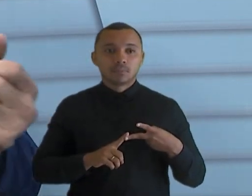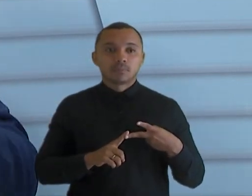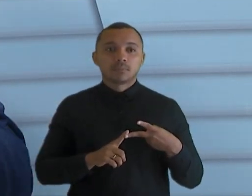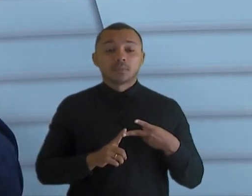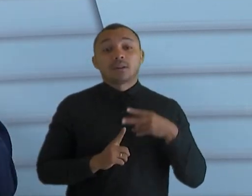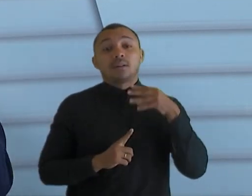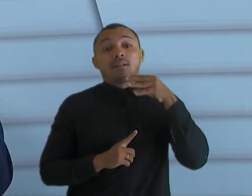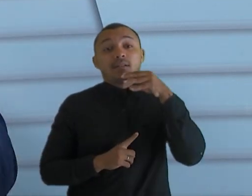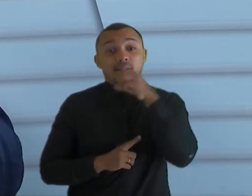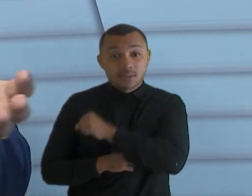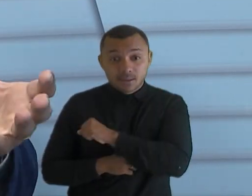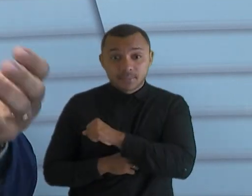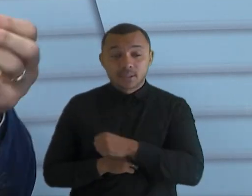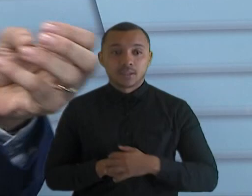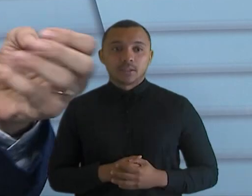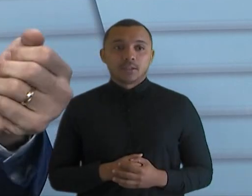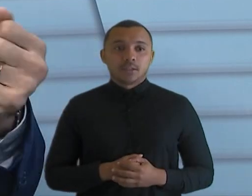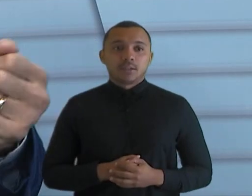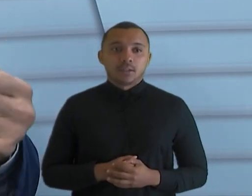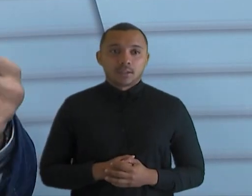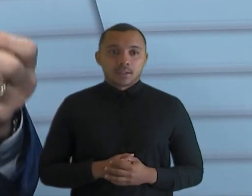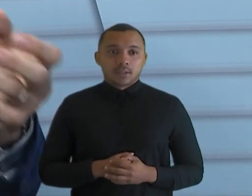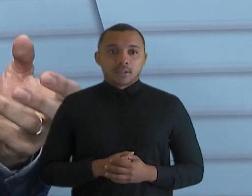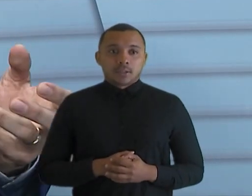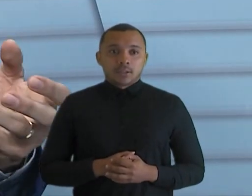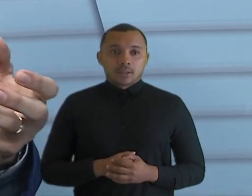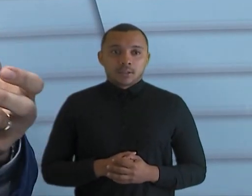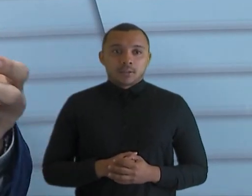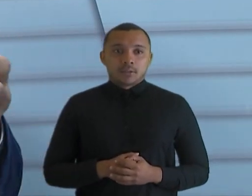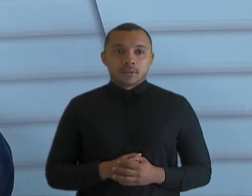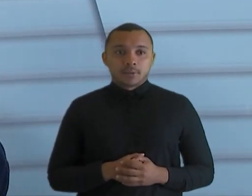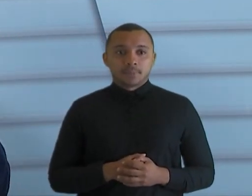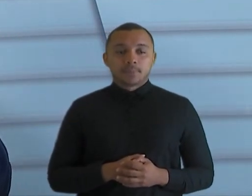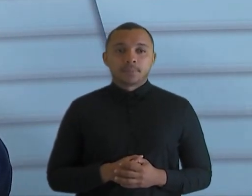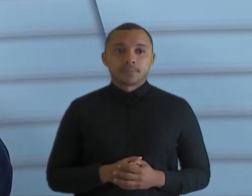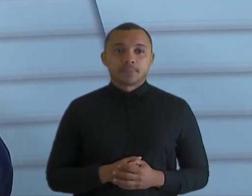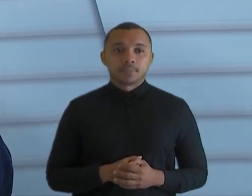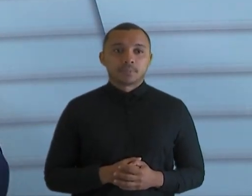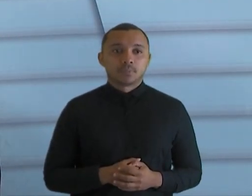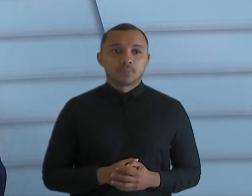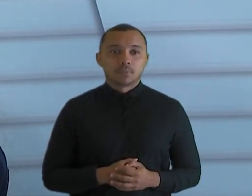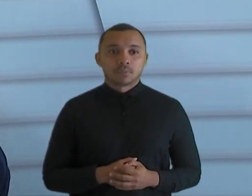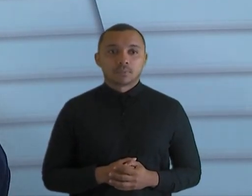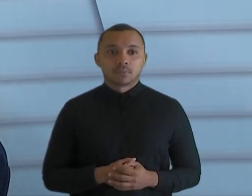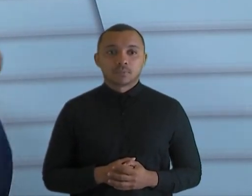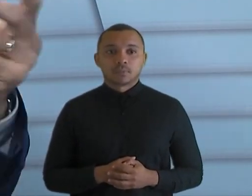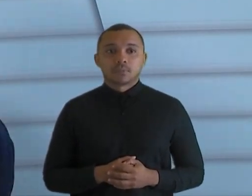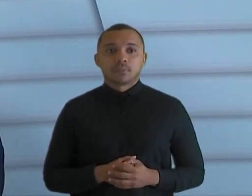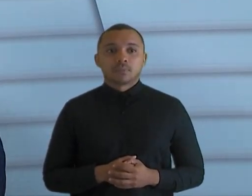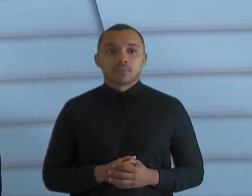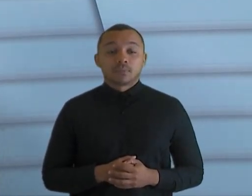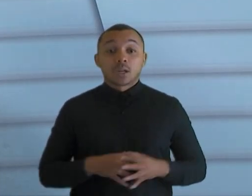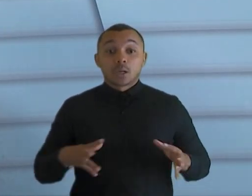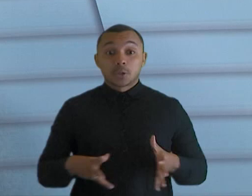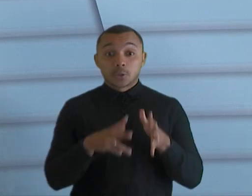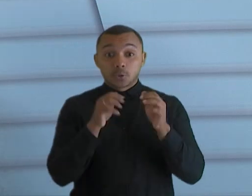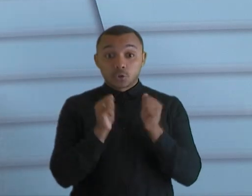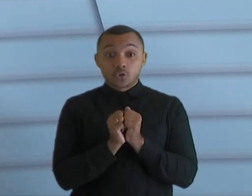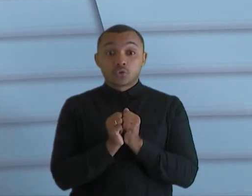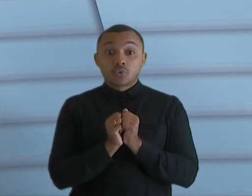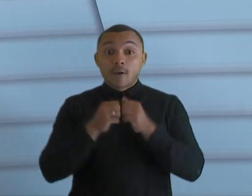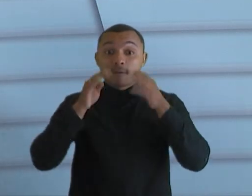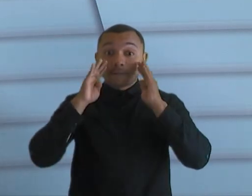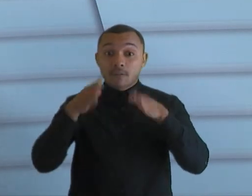ampla variedade de dados, uma ampla fonte de dados e a gente precisa minerar esses dados, cruzar esses dados em prol da